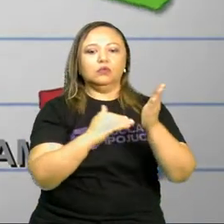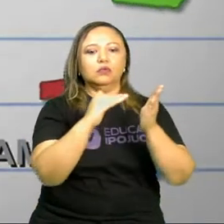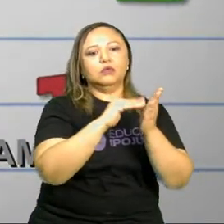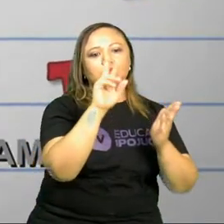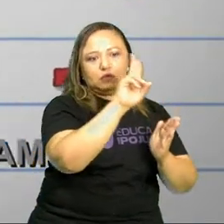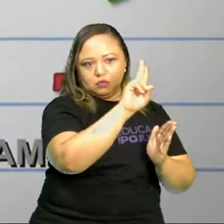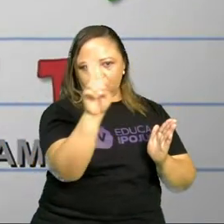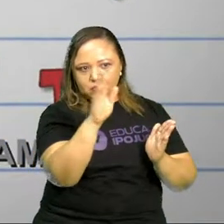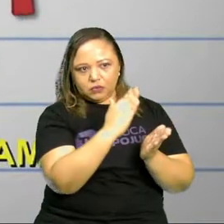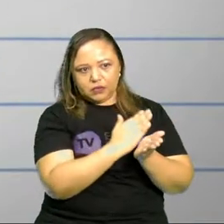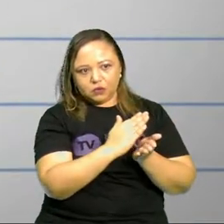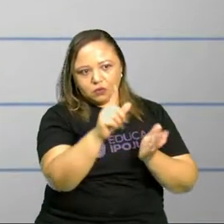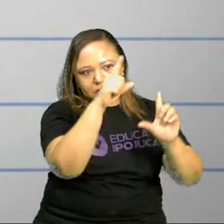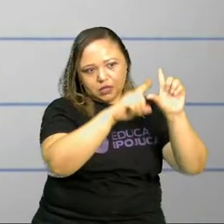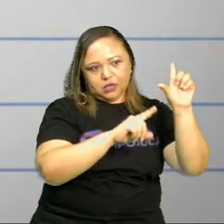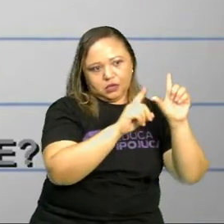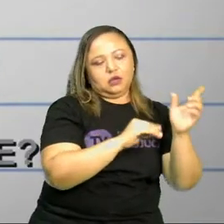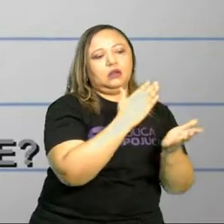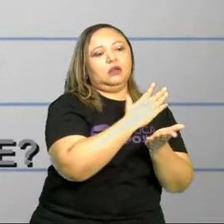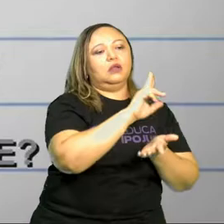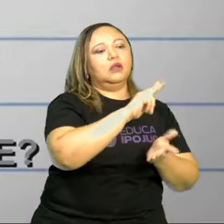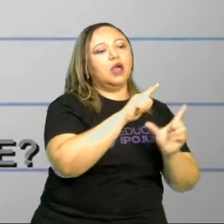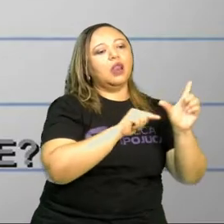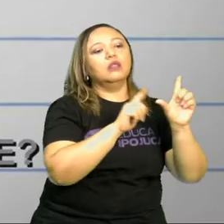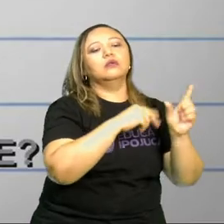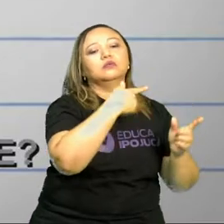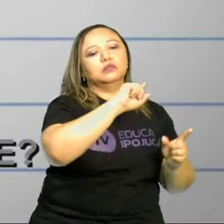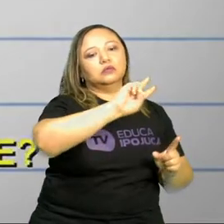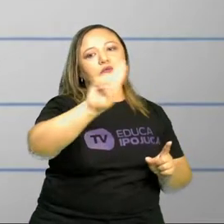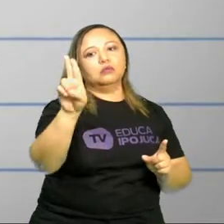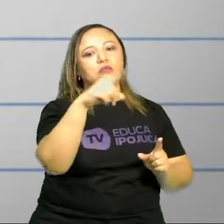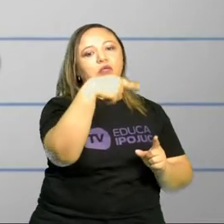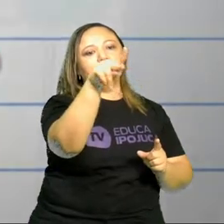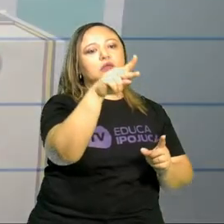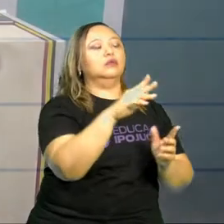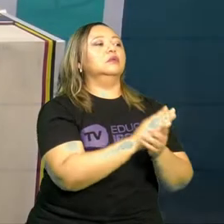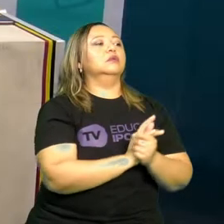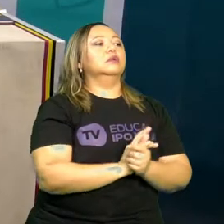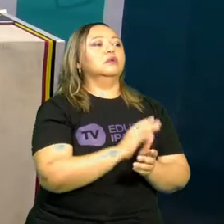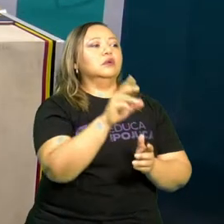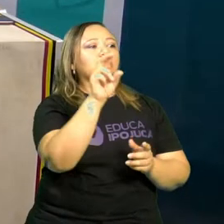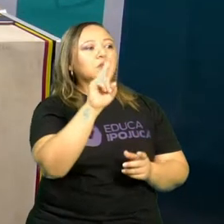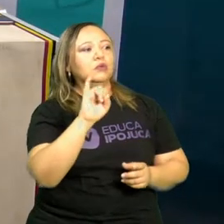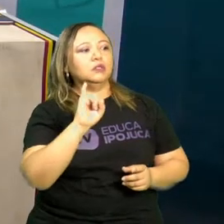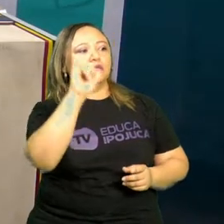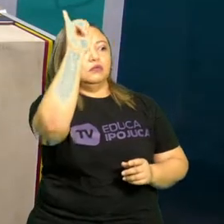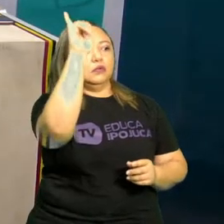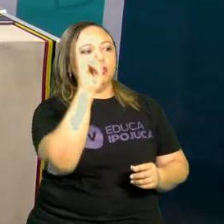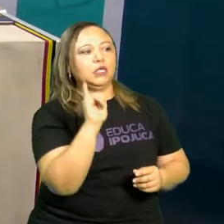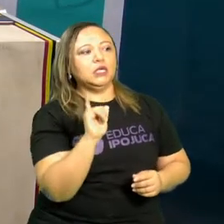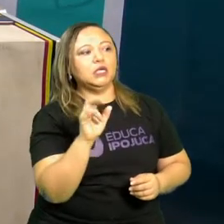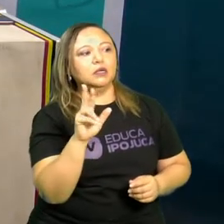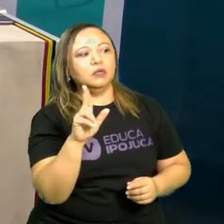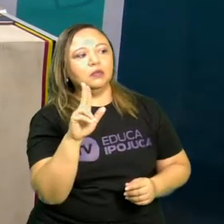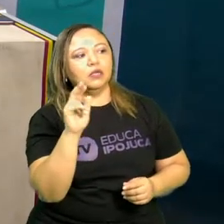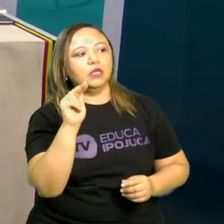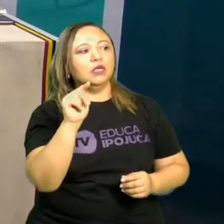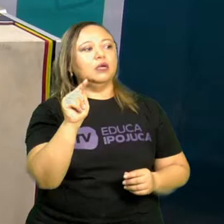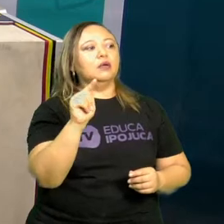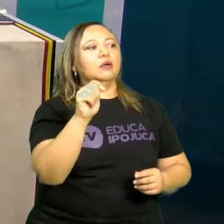Todos esses nomes começam com a letra. Qual é a letra do seu nome? Qual é a letra nome?